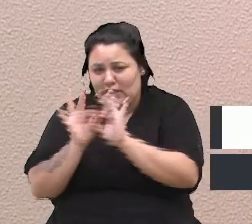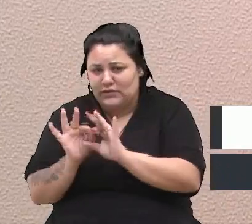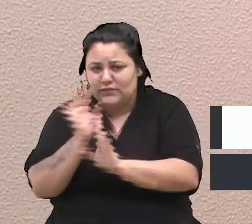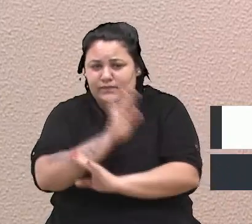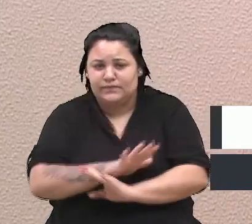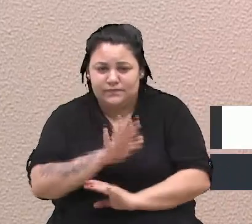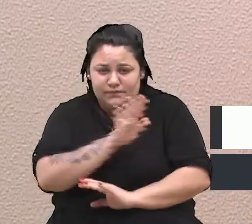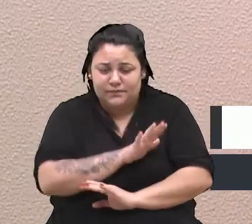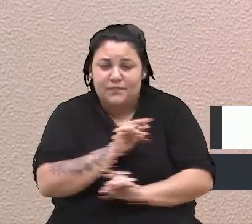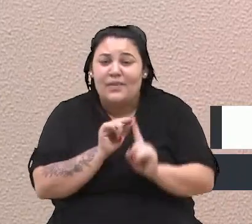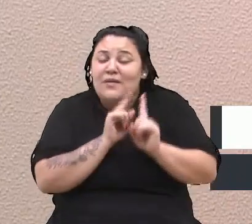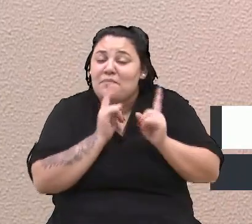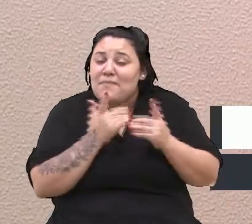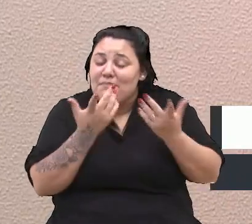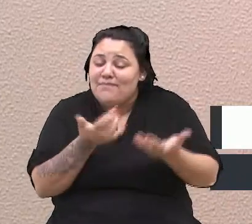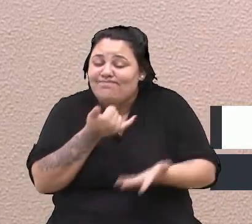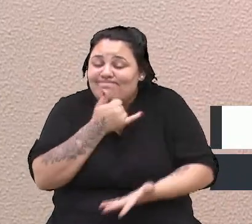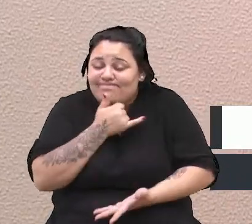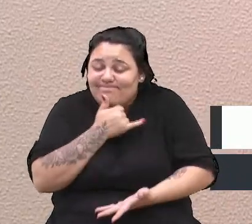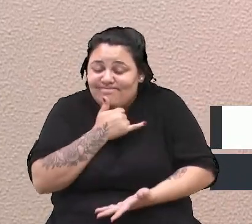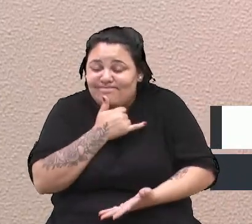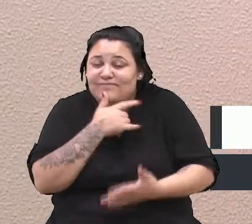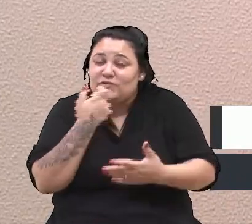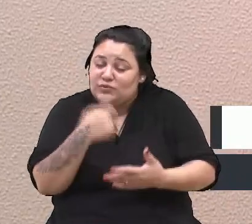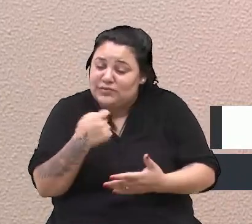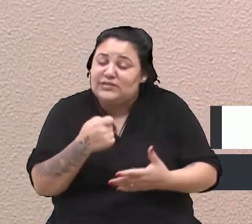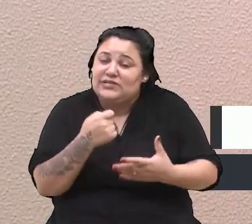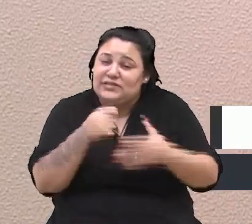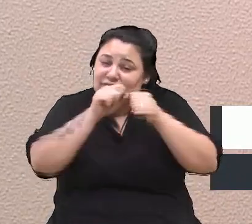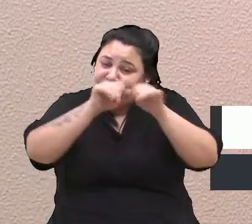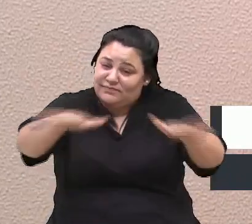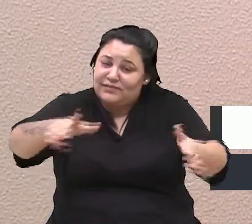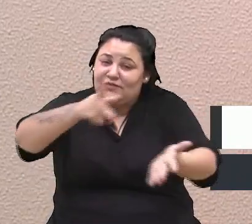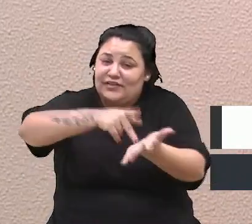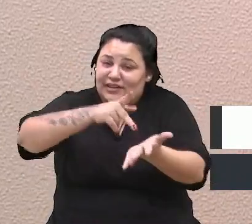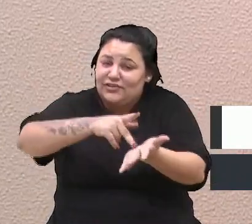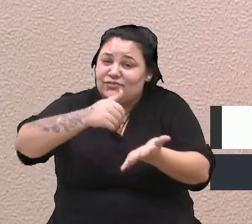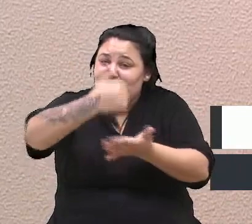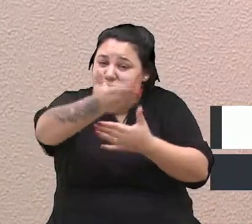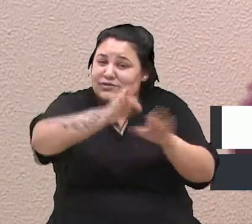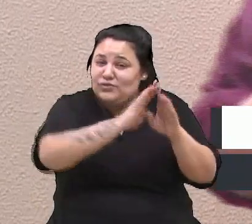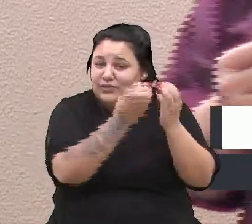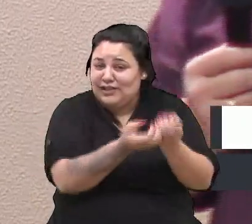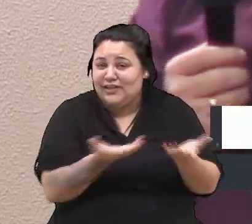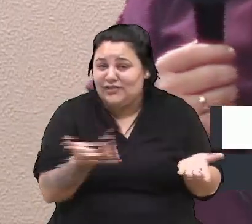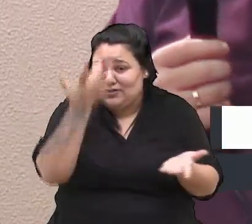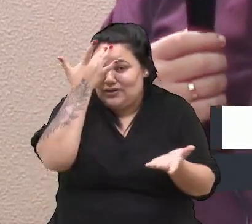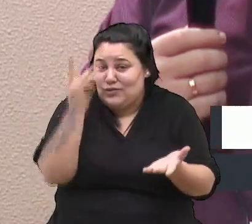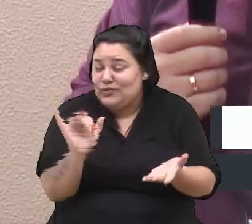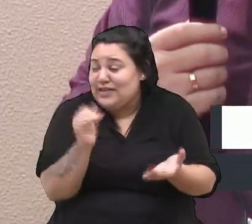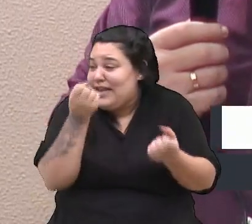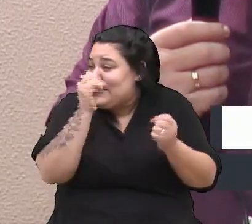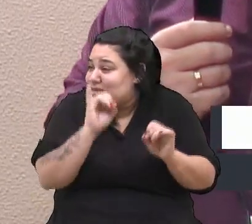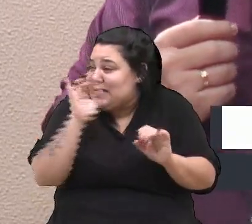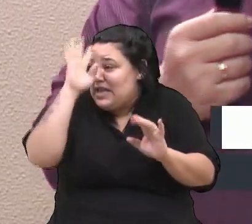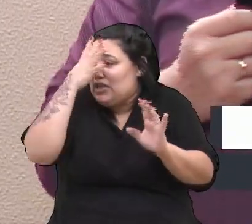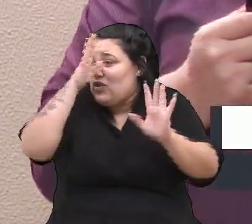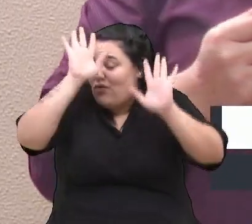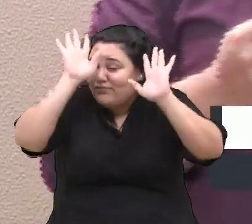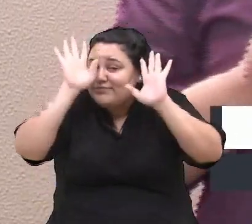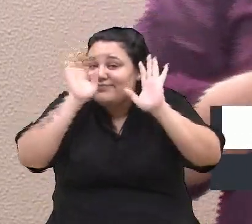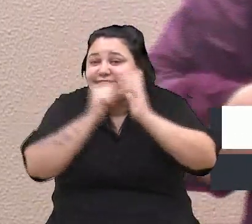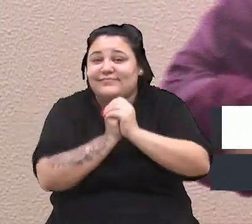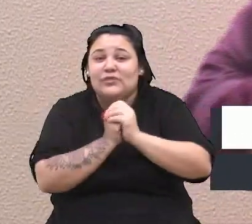mas, infelizmente, nós temos que passar a verdade ali fora. Não sei se vai resolver, porque